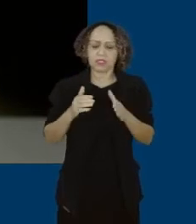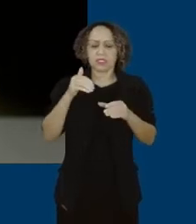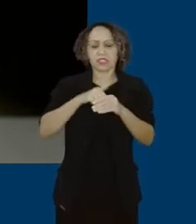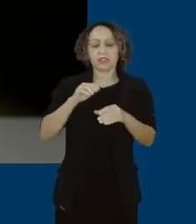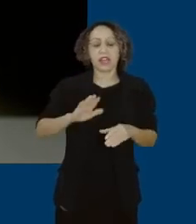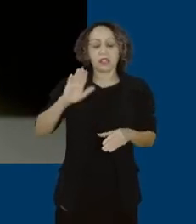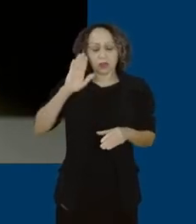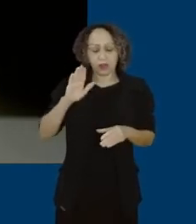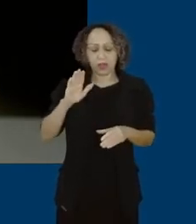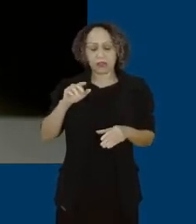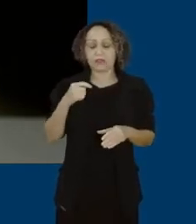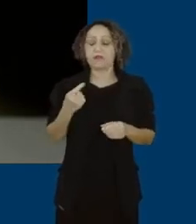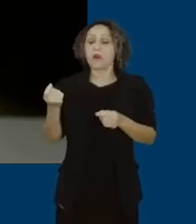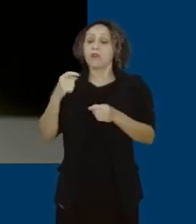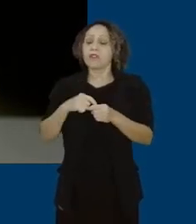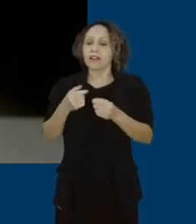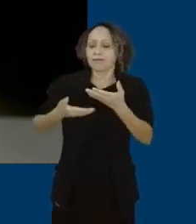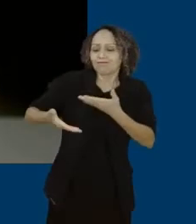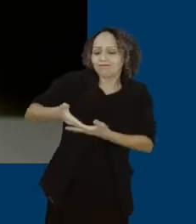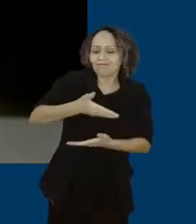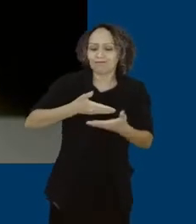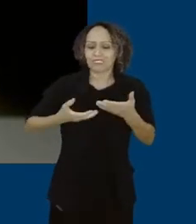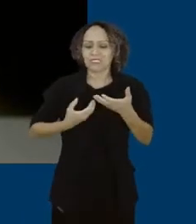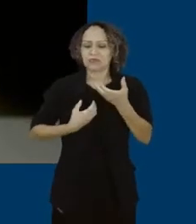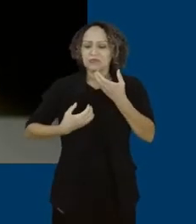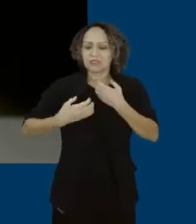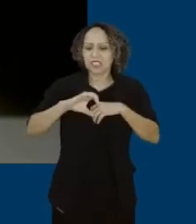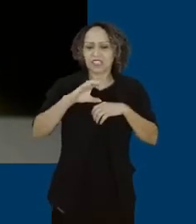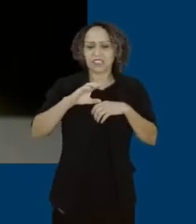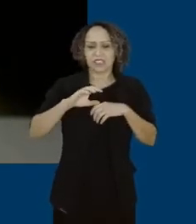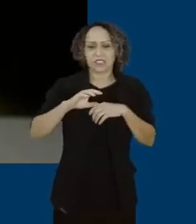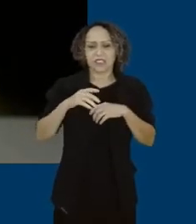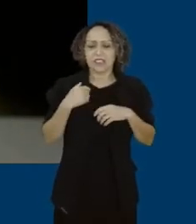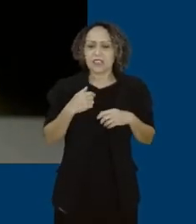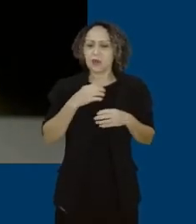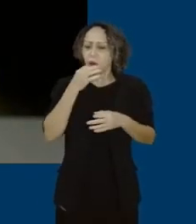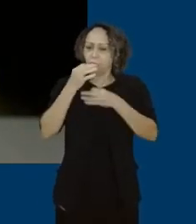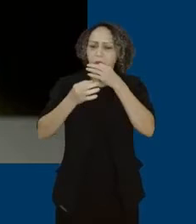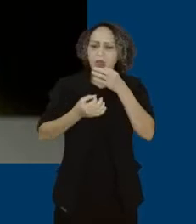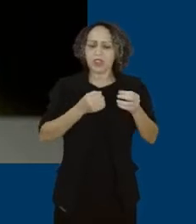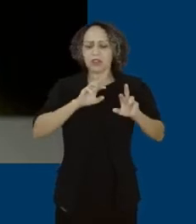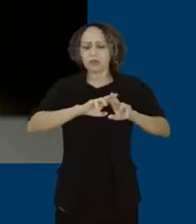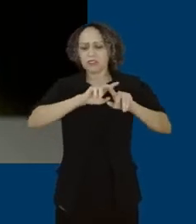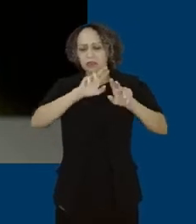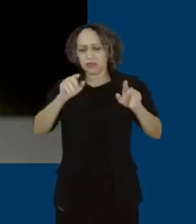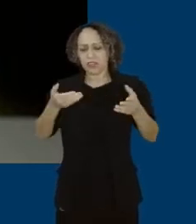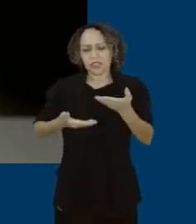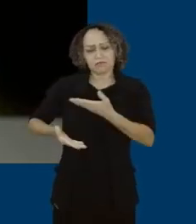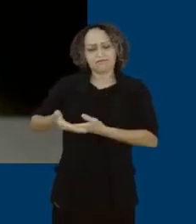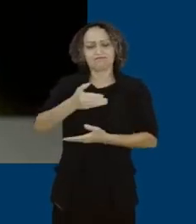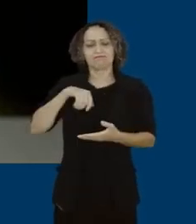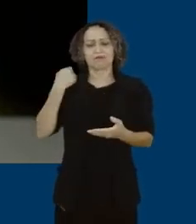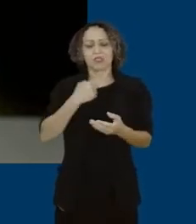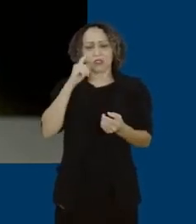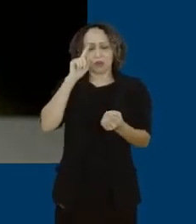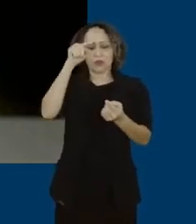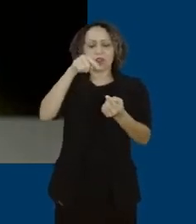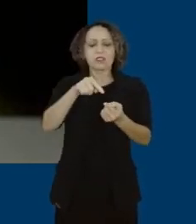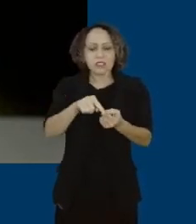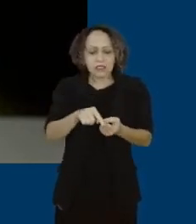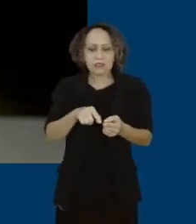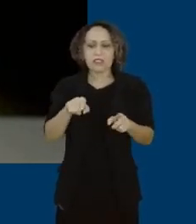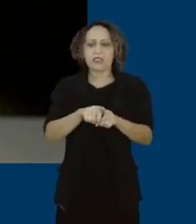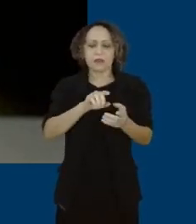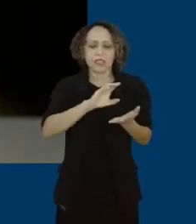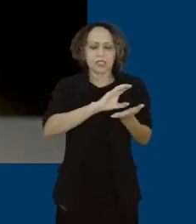convivência pacífica, a diversidade de ideias, seja o nosso ideal e que a gente também divida a renda